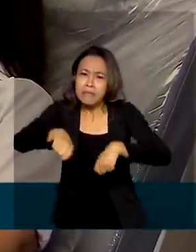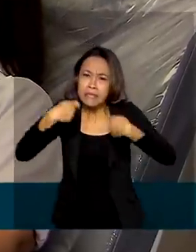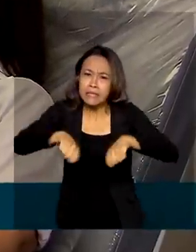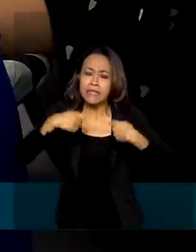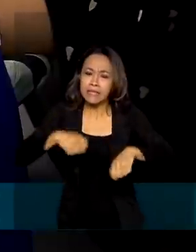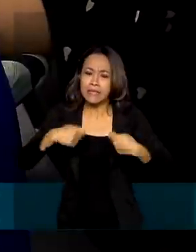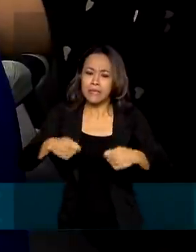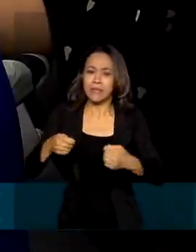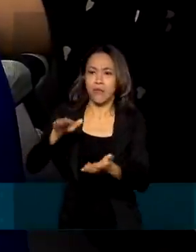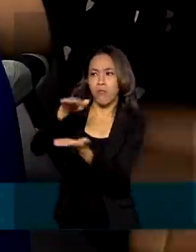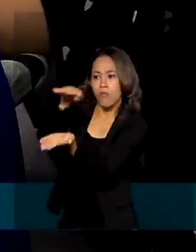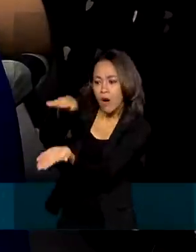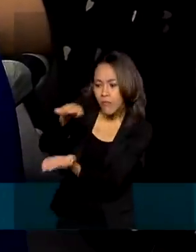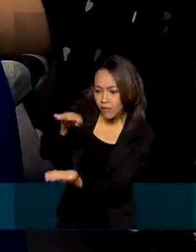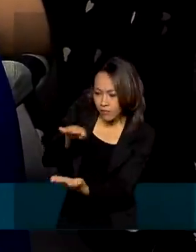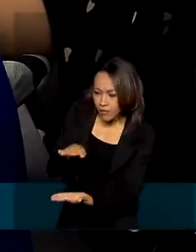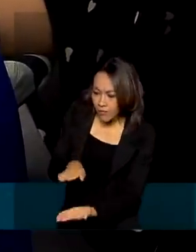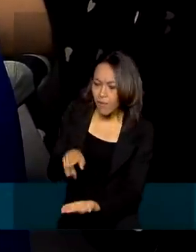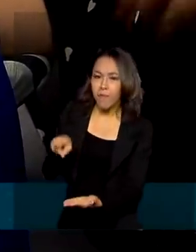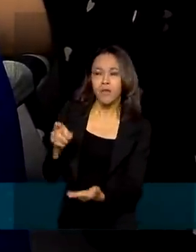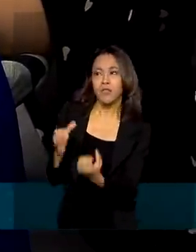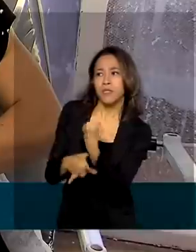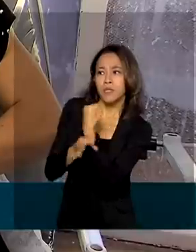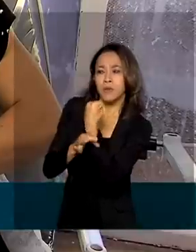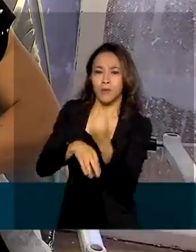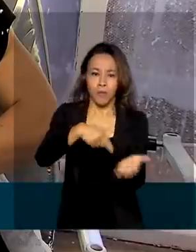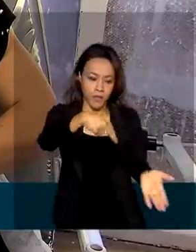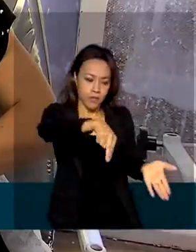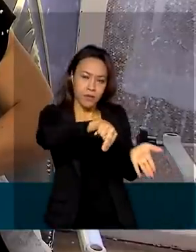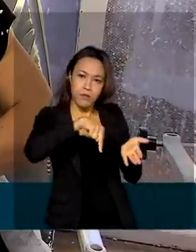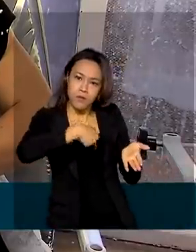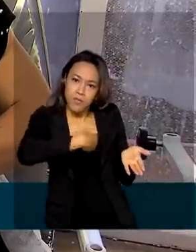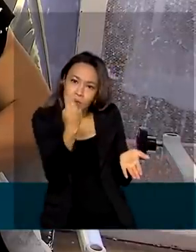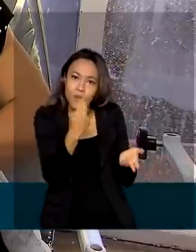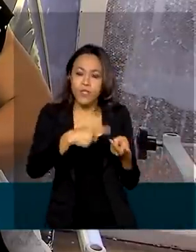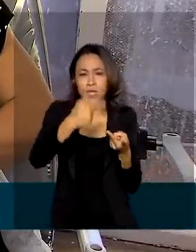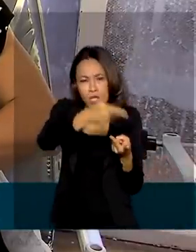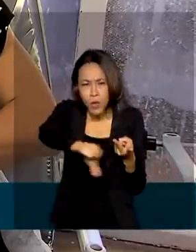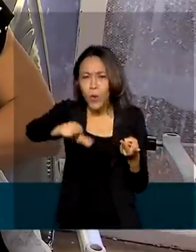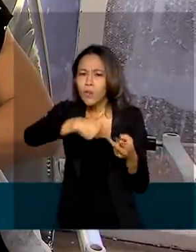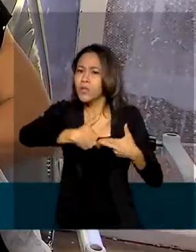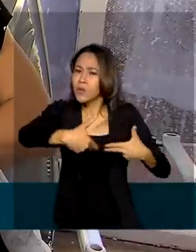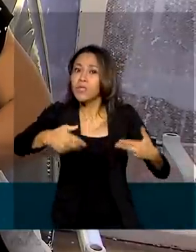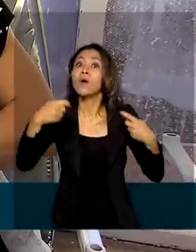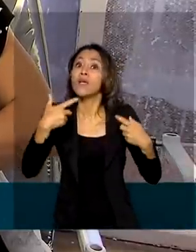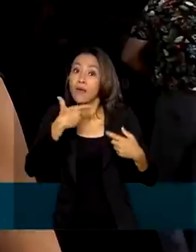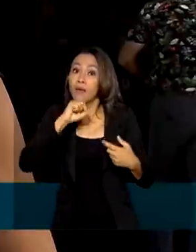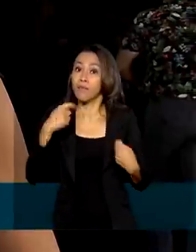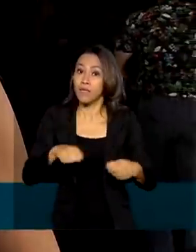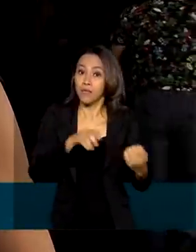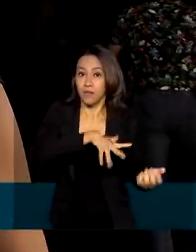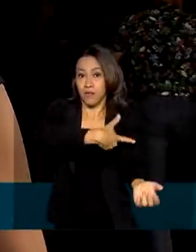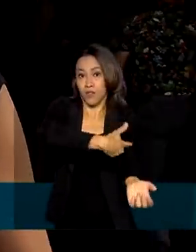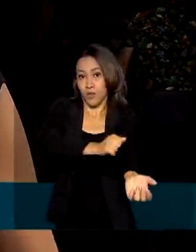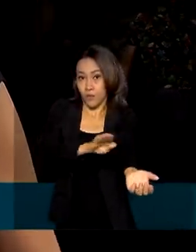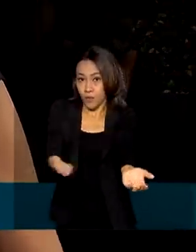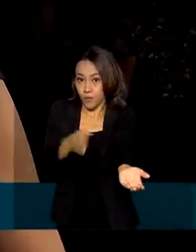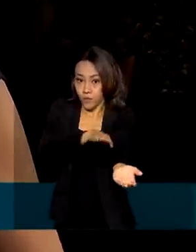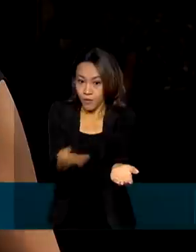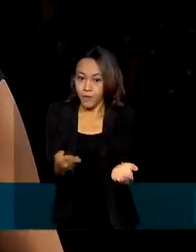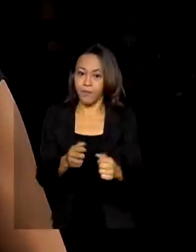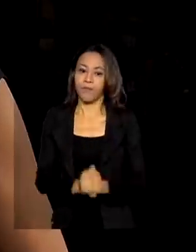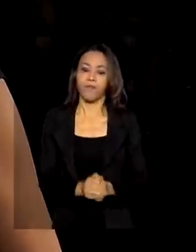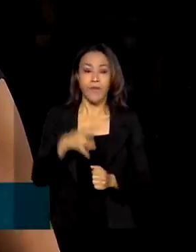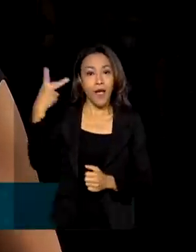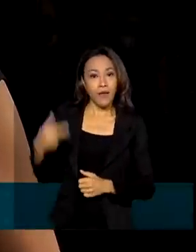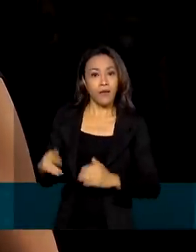estar em condições seguras para cirurgias, procedimentos oncológicos e para quem precisa de transfusão regular. Tanto a Fundação Hemocentro de